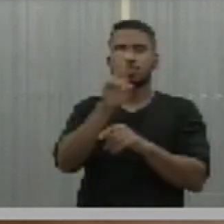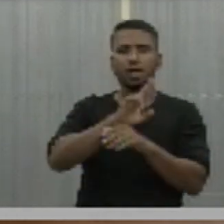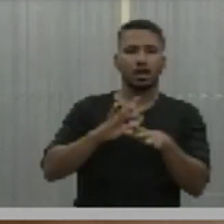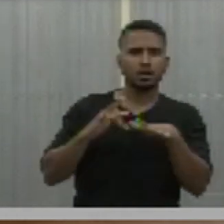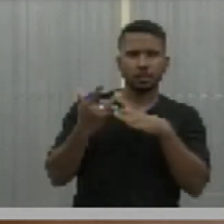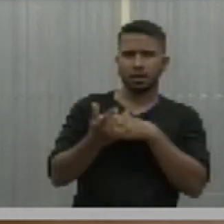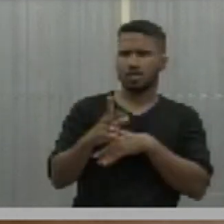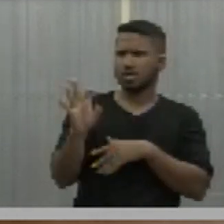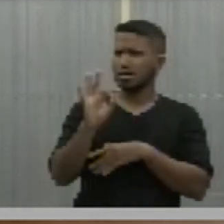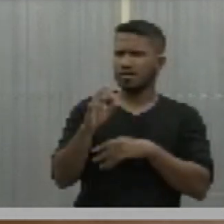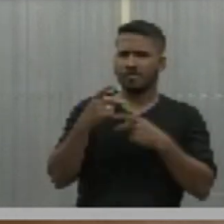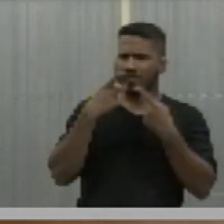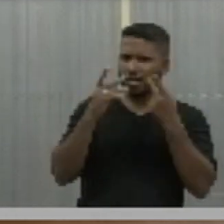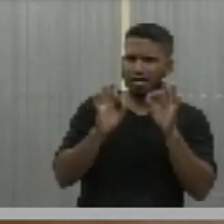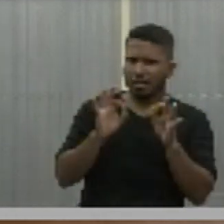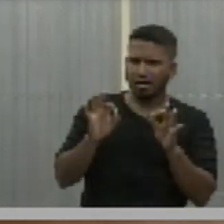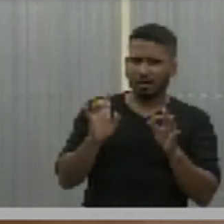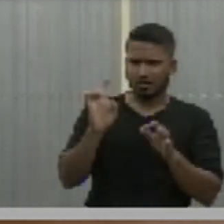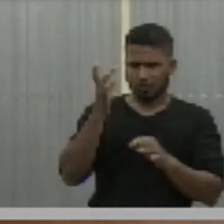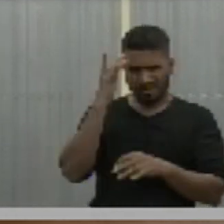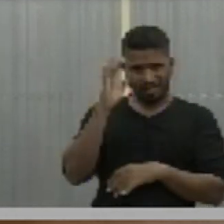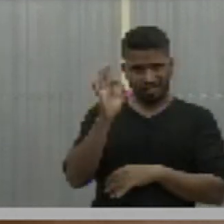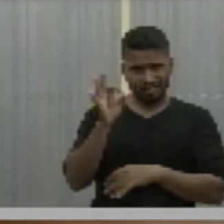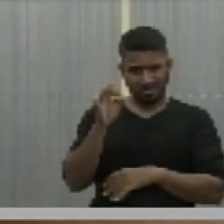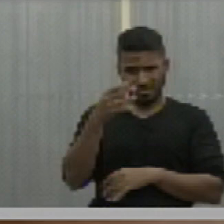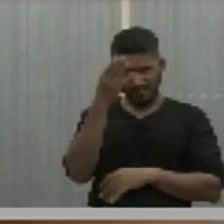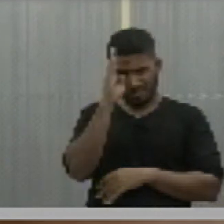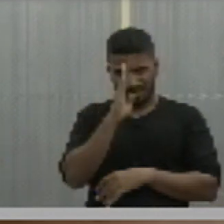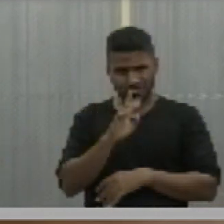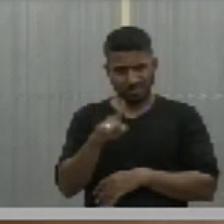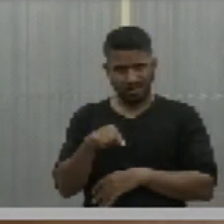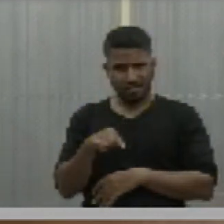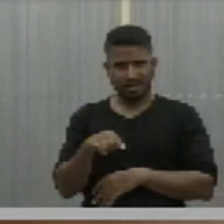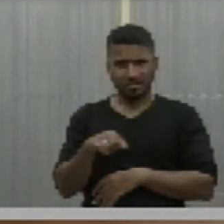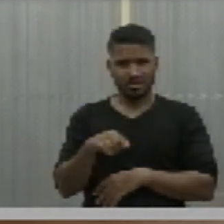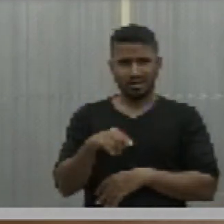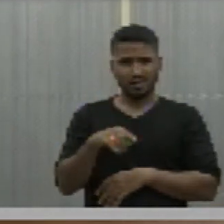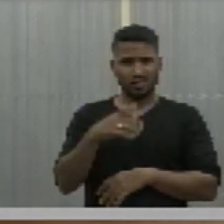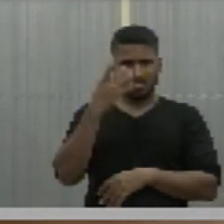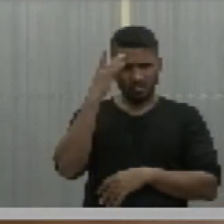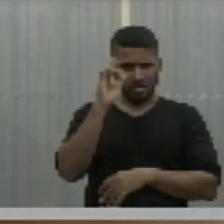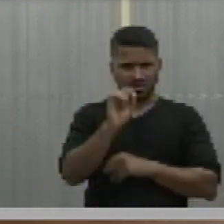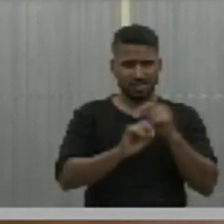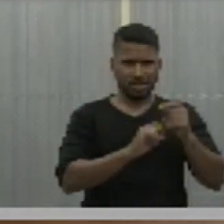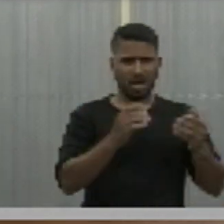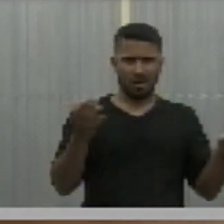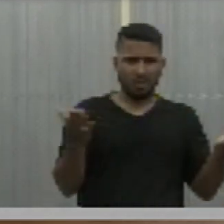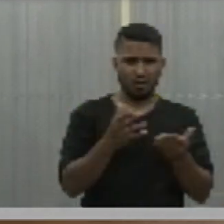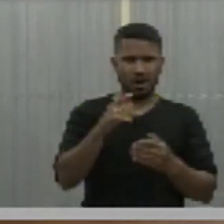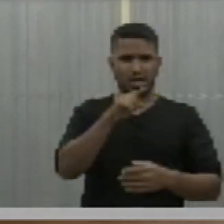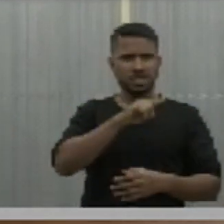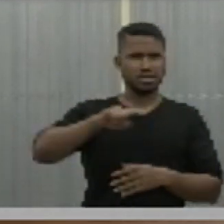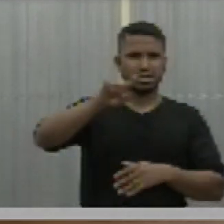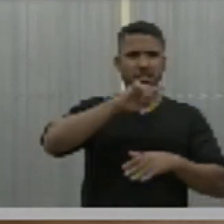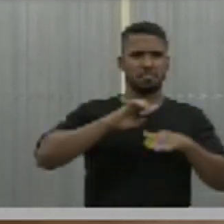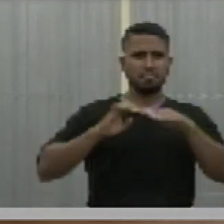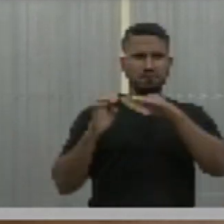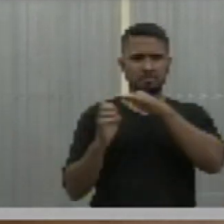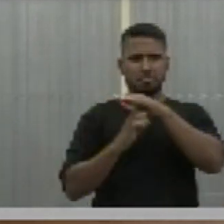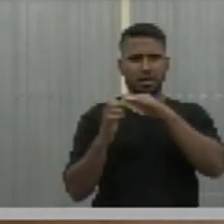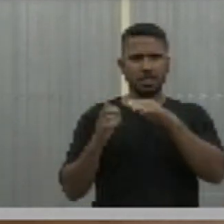ninguém diz nada. Isso é saudável para o país? Será que as big techs agora têm que